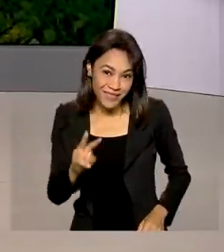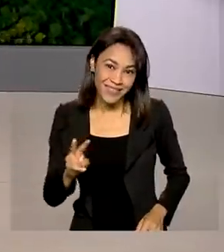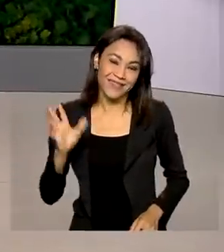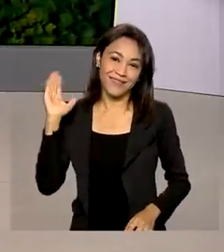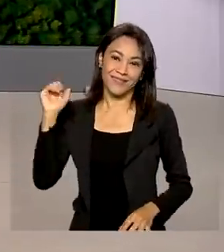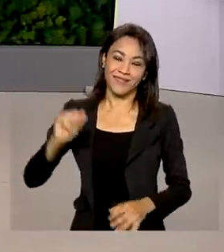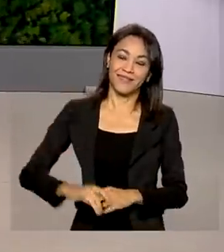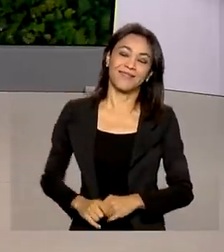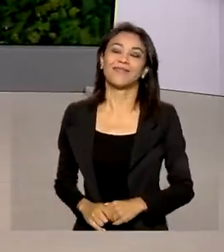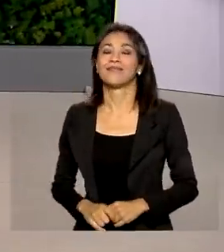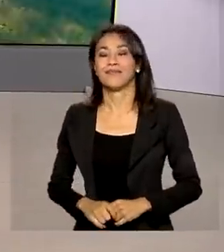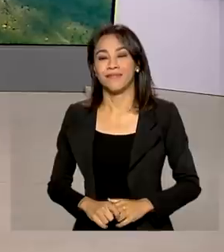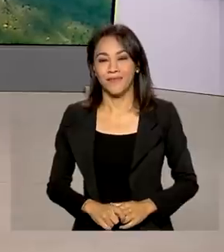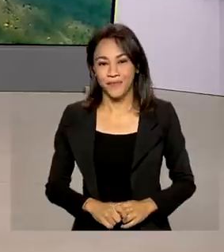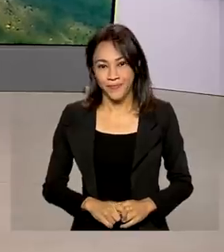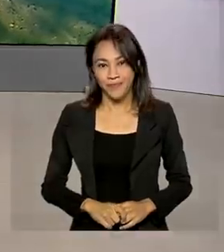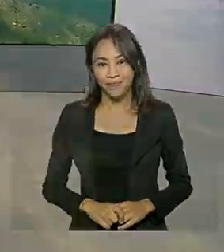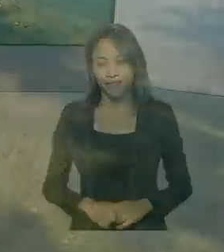Até lá.